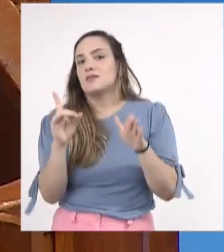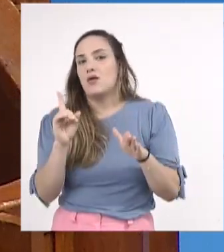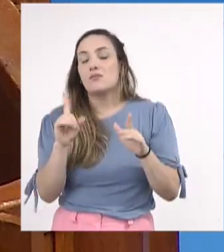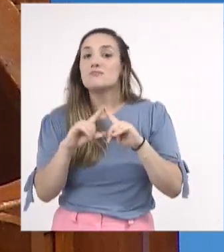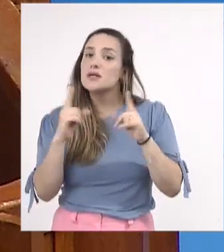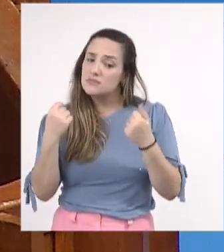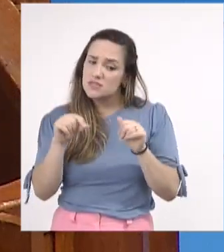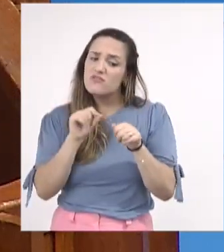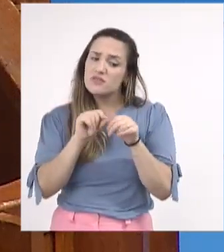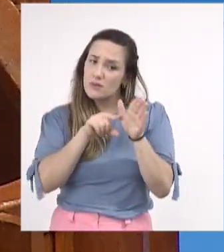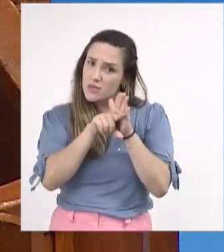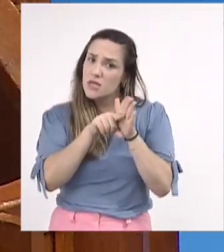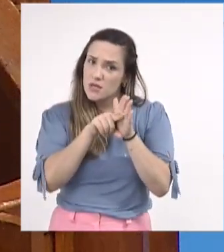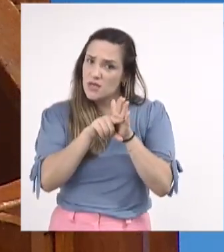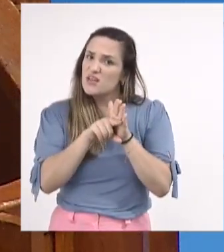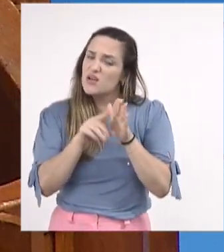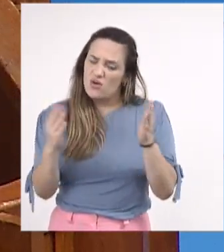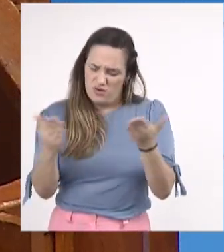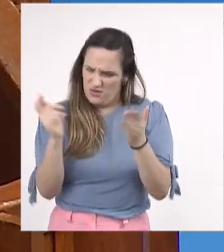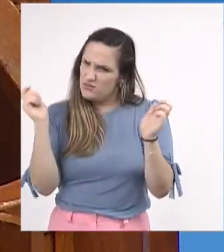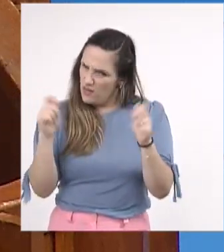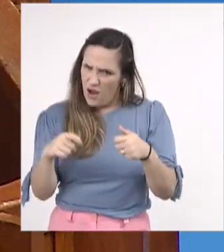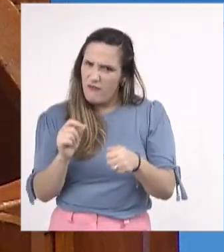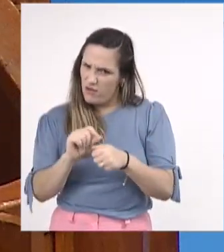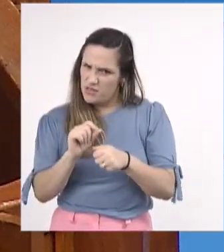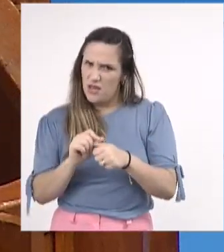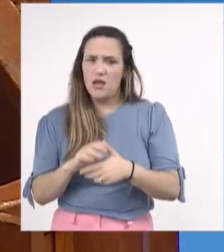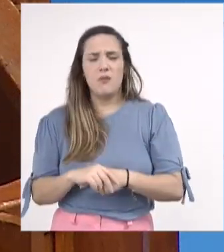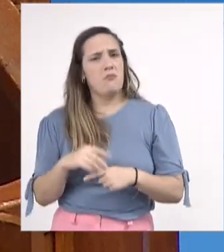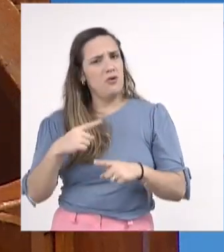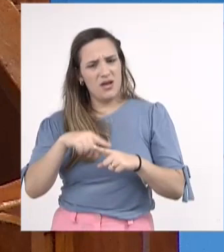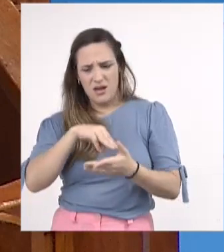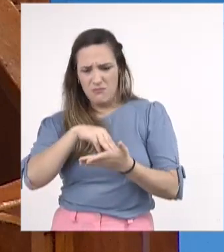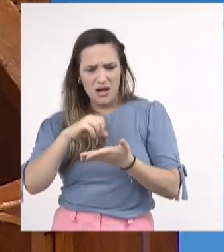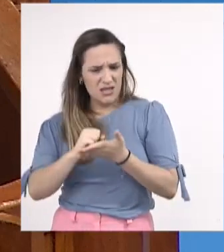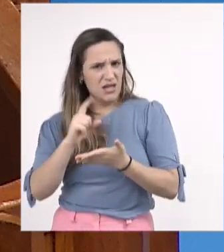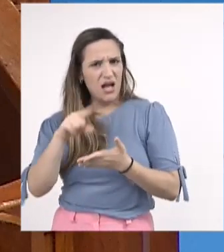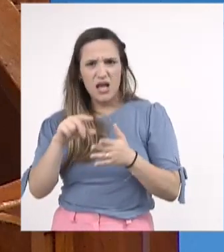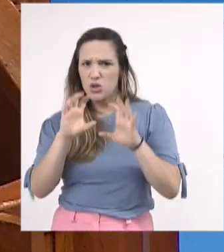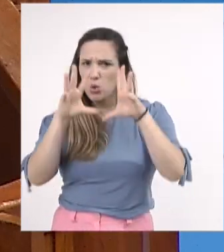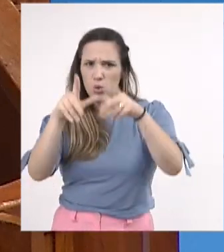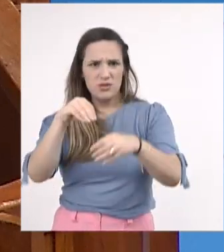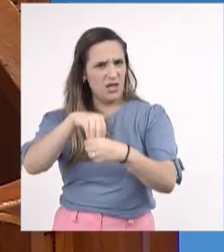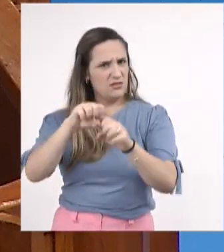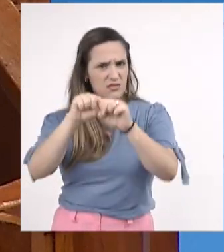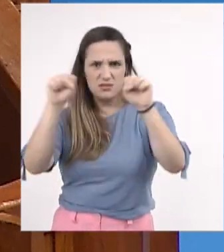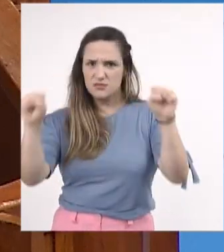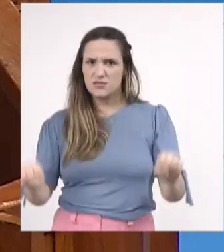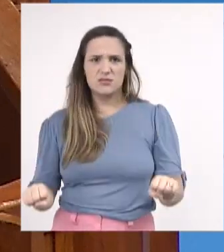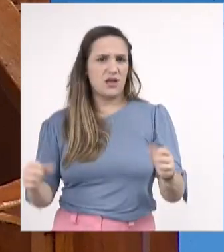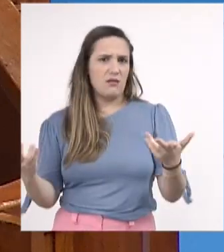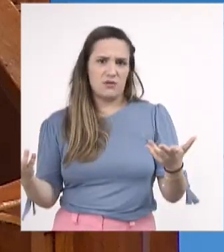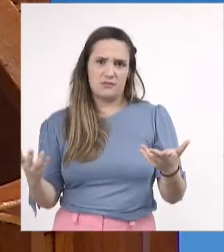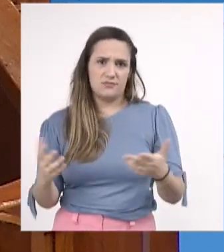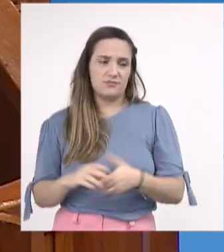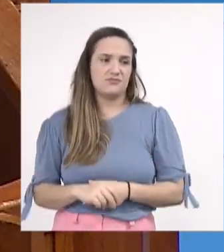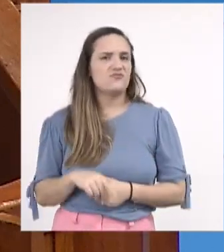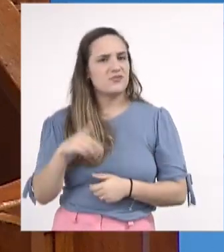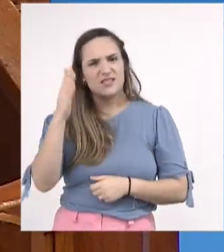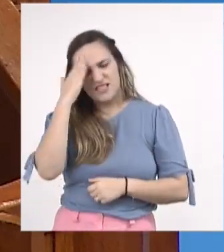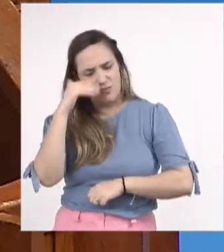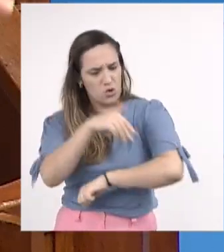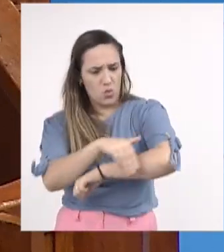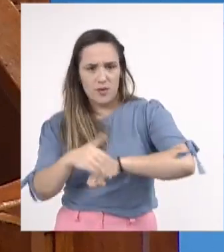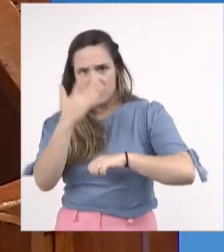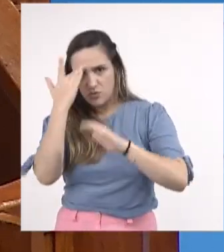levantamento, e hoje isso é mais simples, porque as matrículas são informatizadas, e você sabe o endereço,